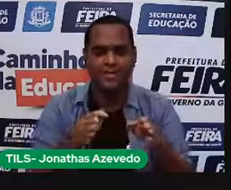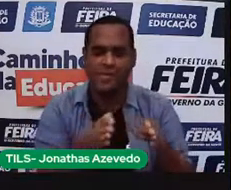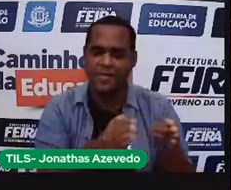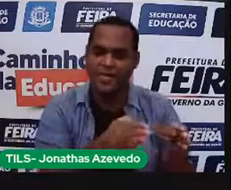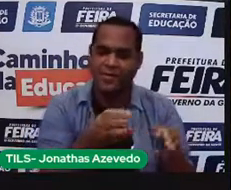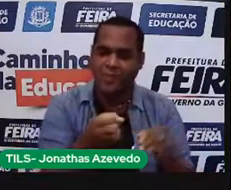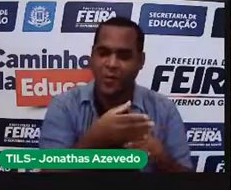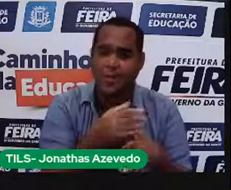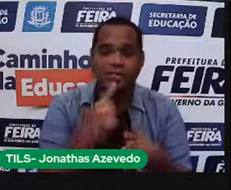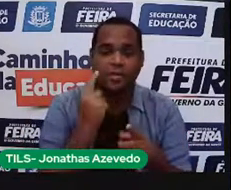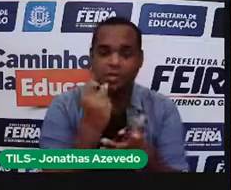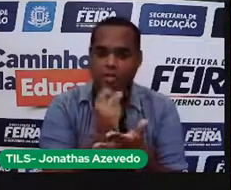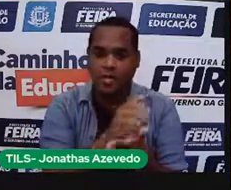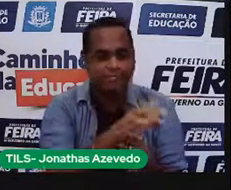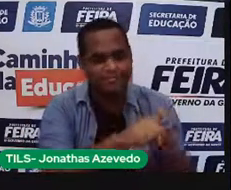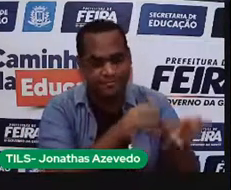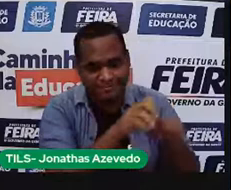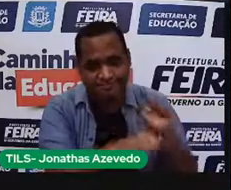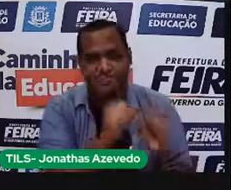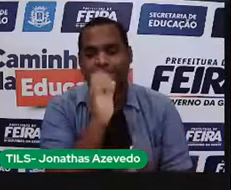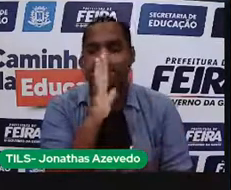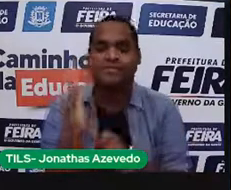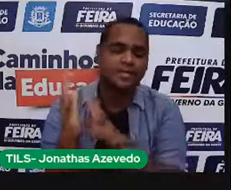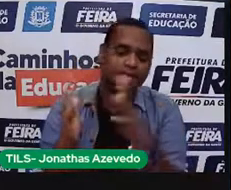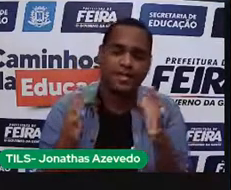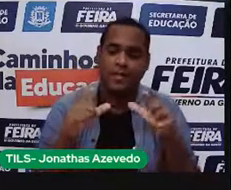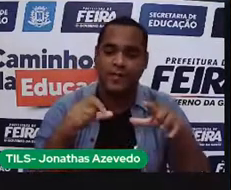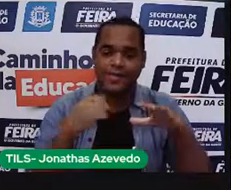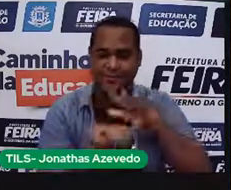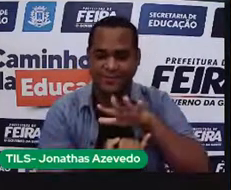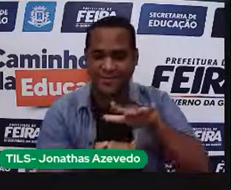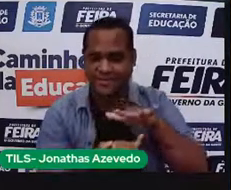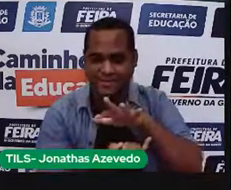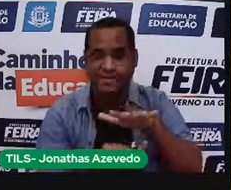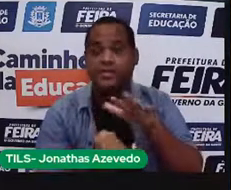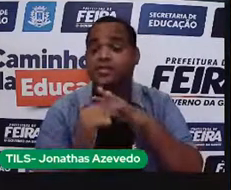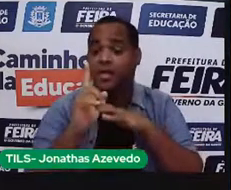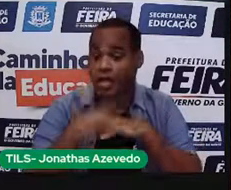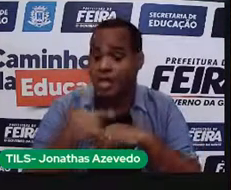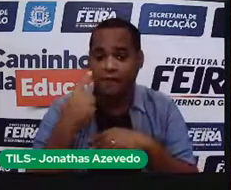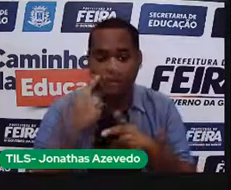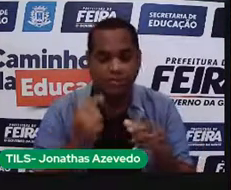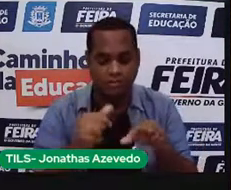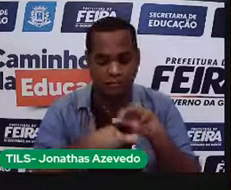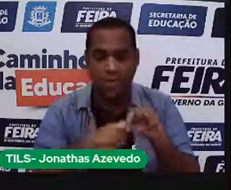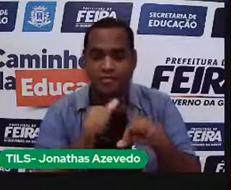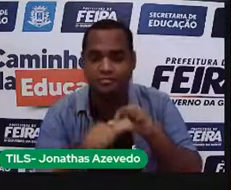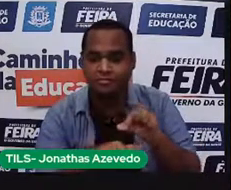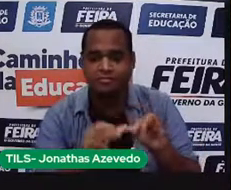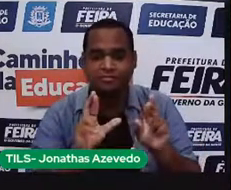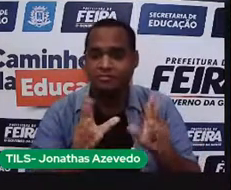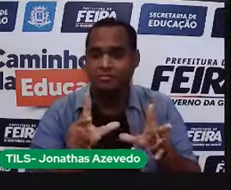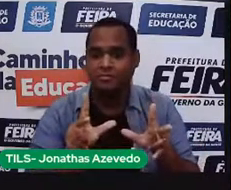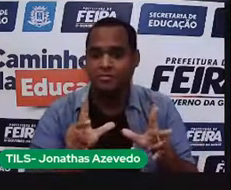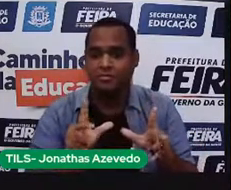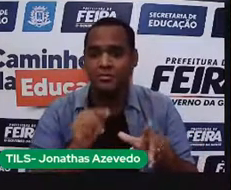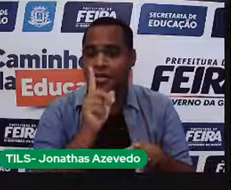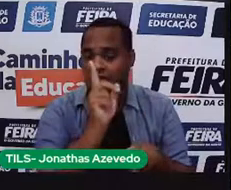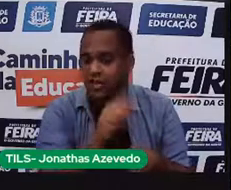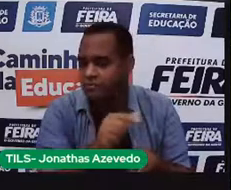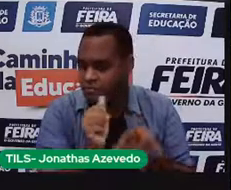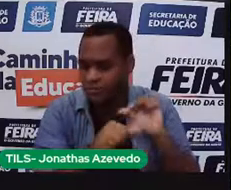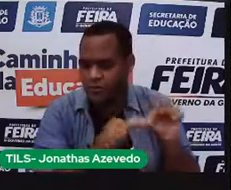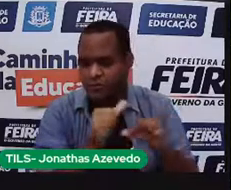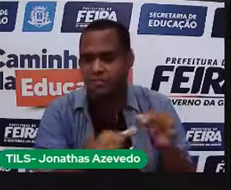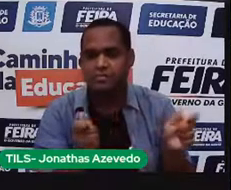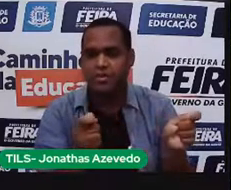tirar coisas da natureza, levar para a indústria e lá eles serem alterados, né? Esses recursos naturais podem